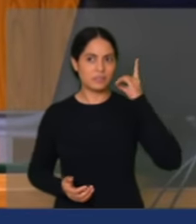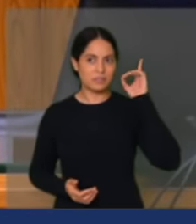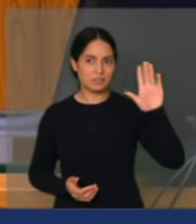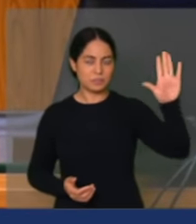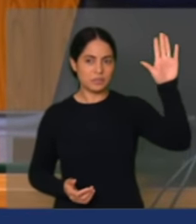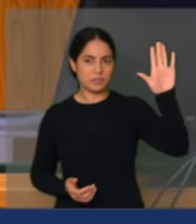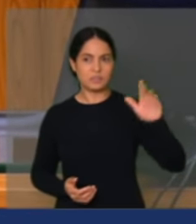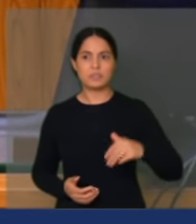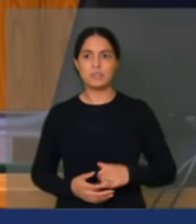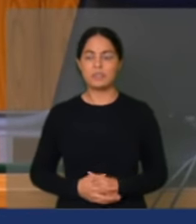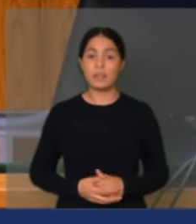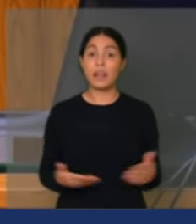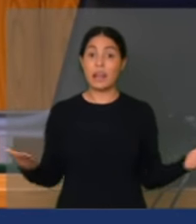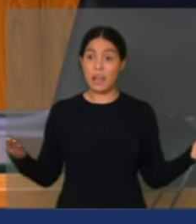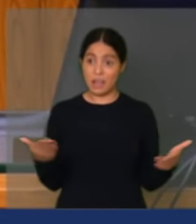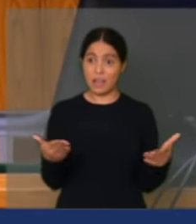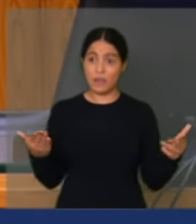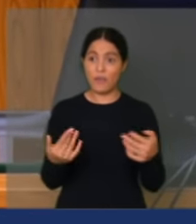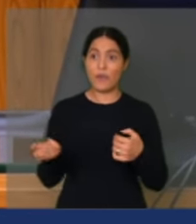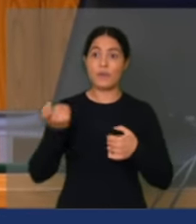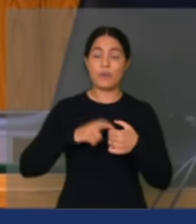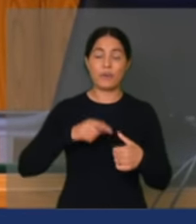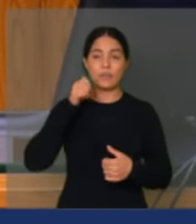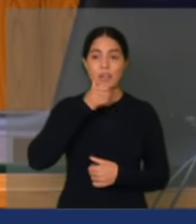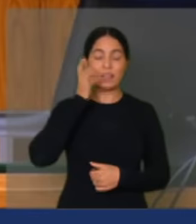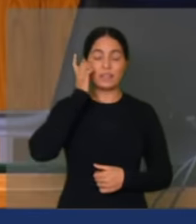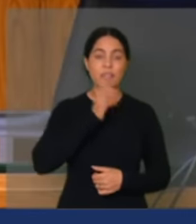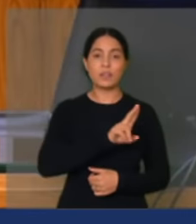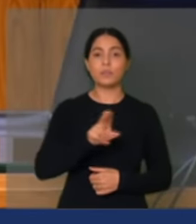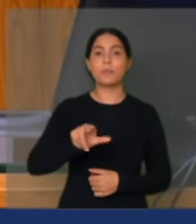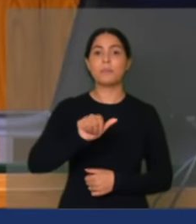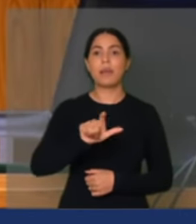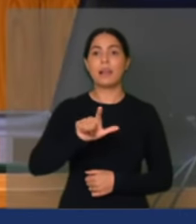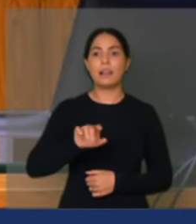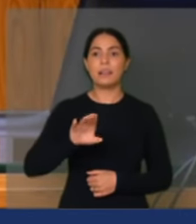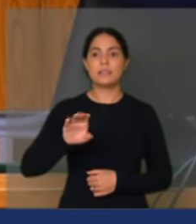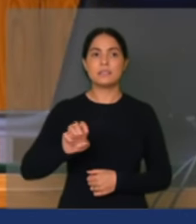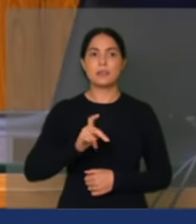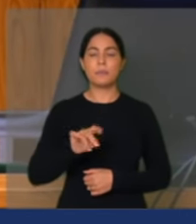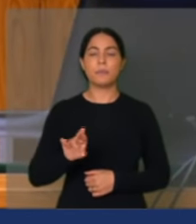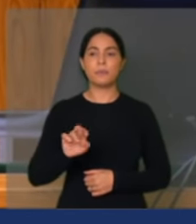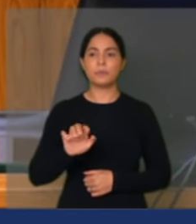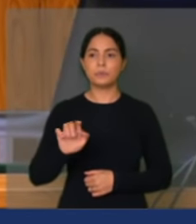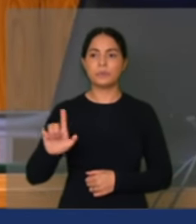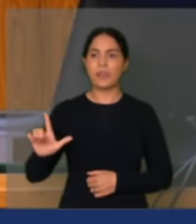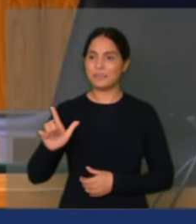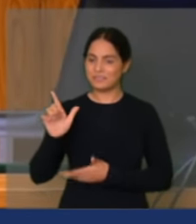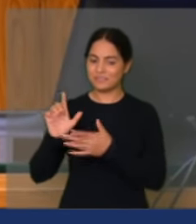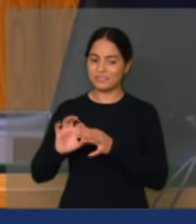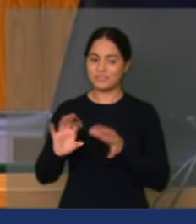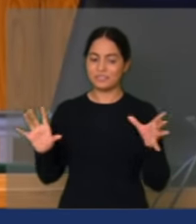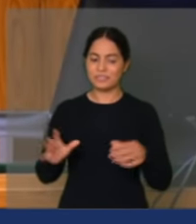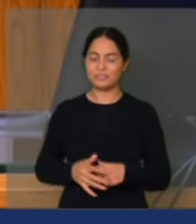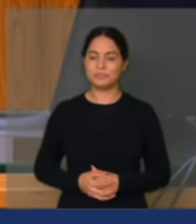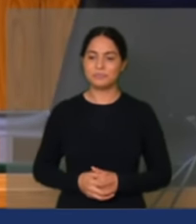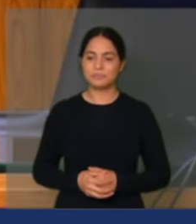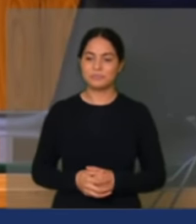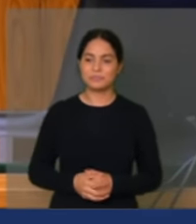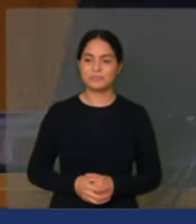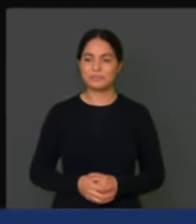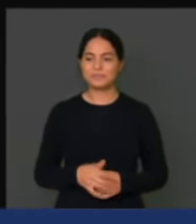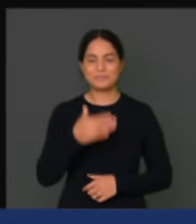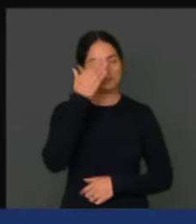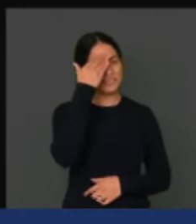Retomo agora com a nossa querida deputada Alice Portugal com a palavra. Muito obrigada,